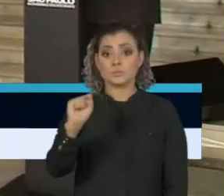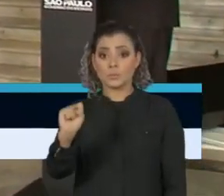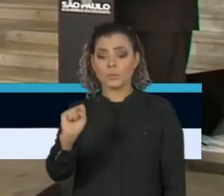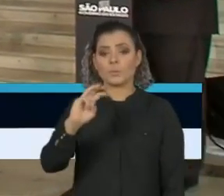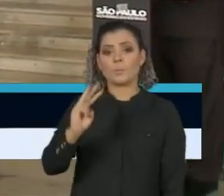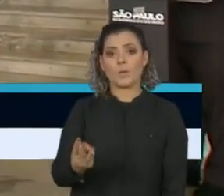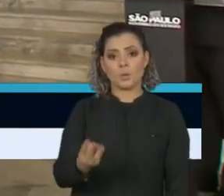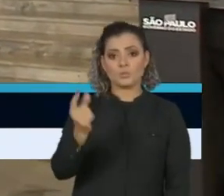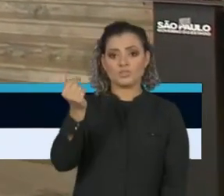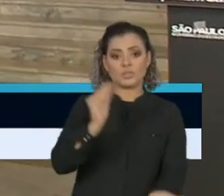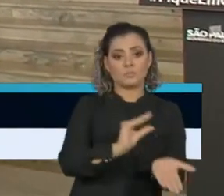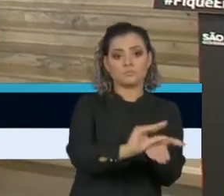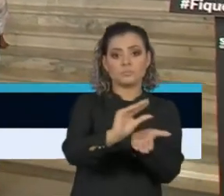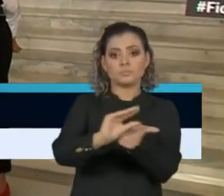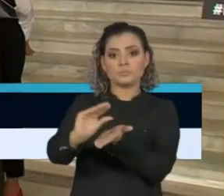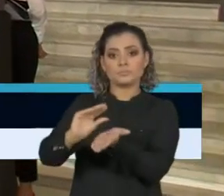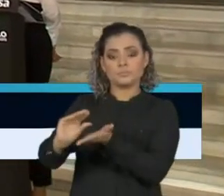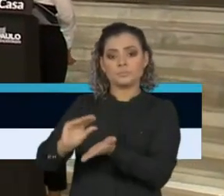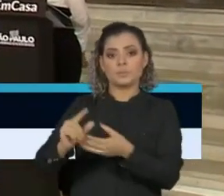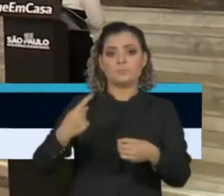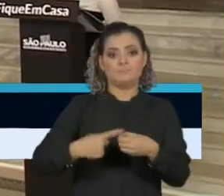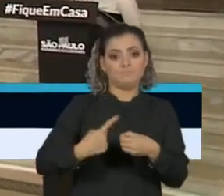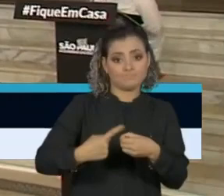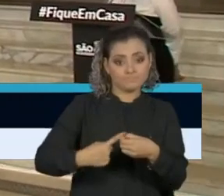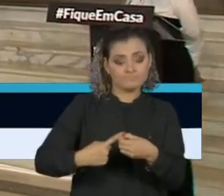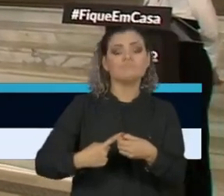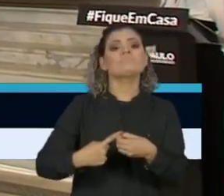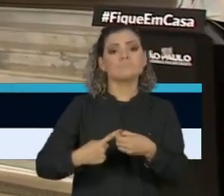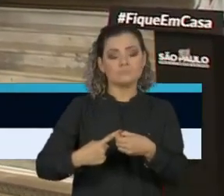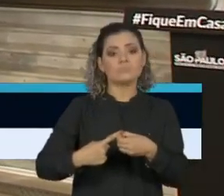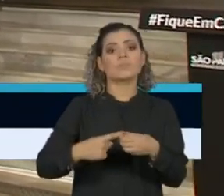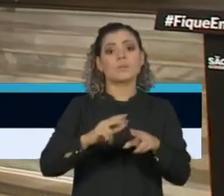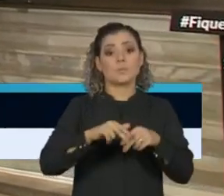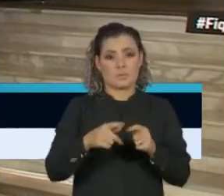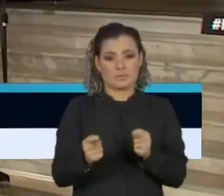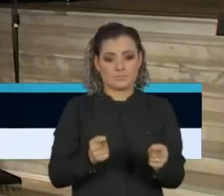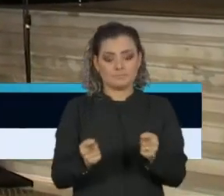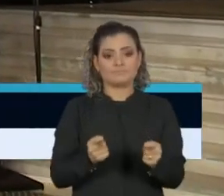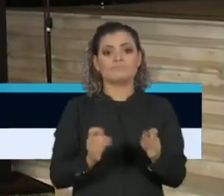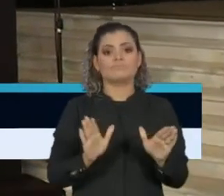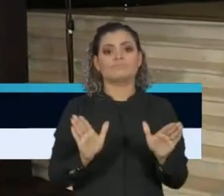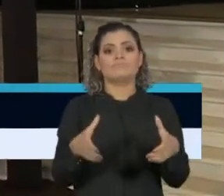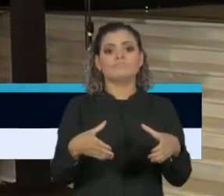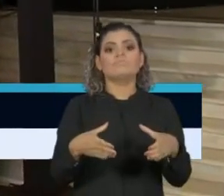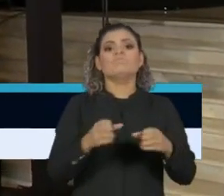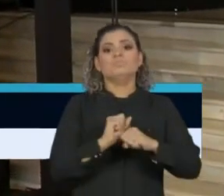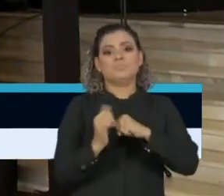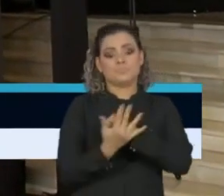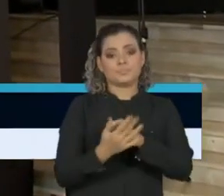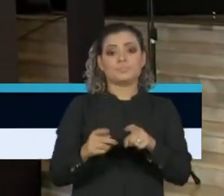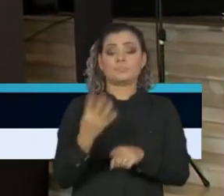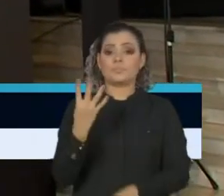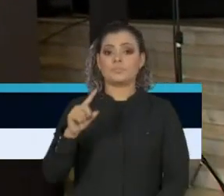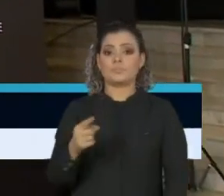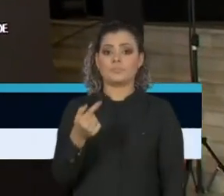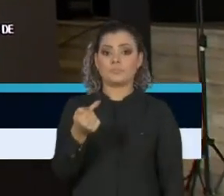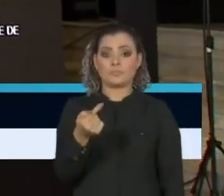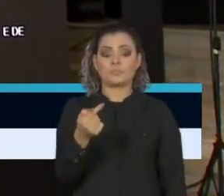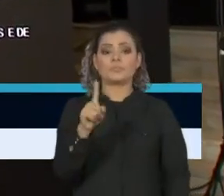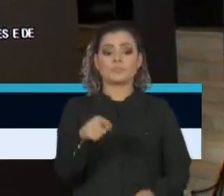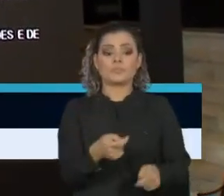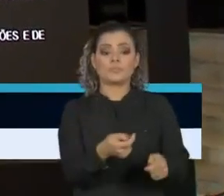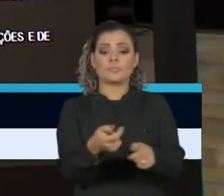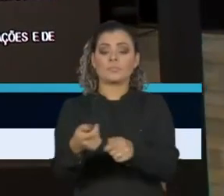recursos para os municípios no combate ao coronavírus, 4,7 milhões em benefícios